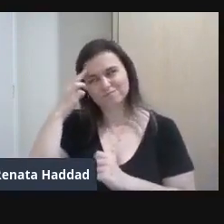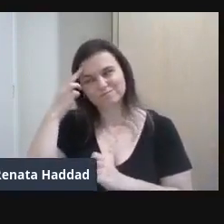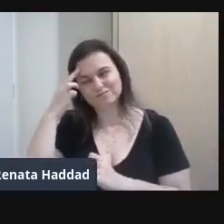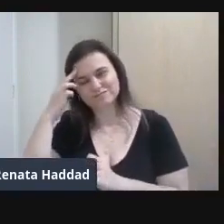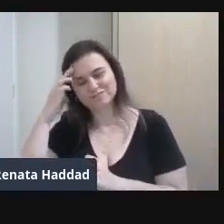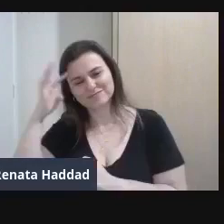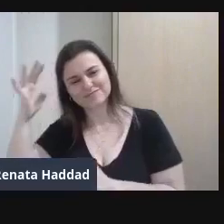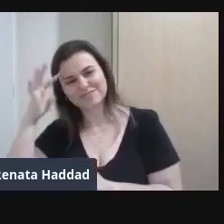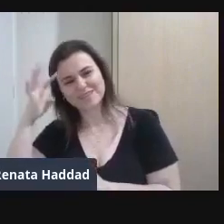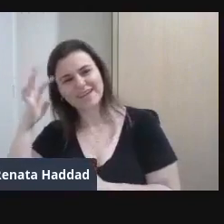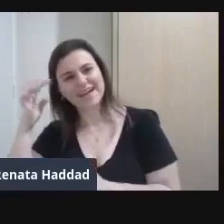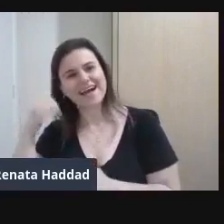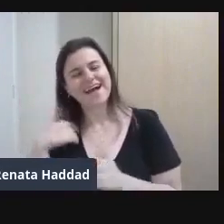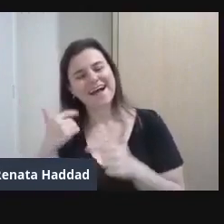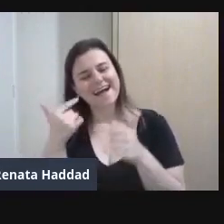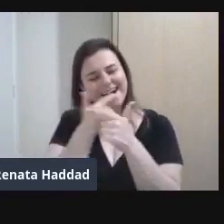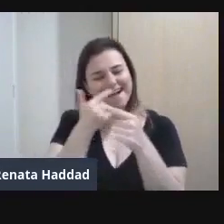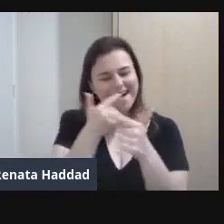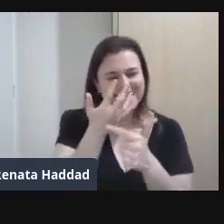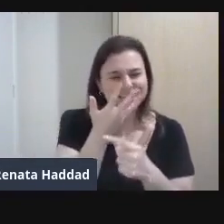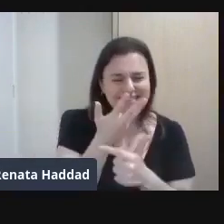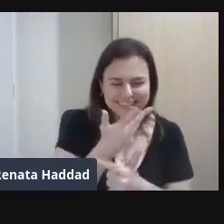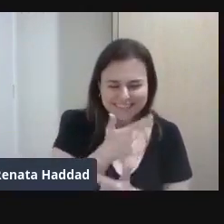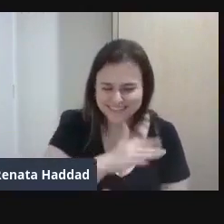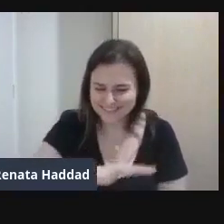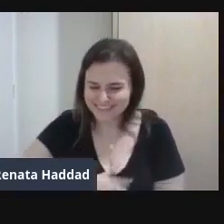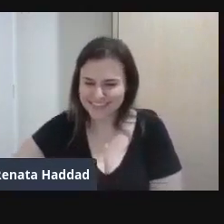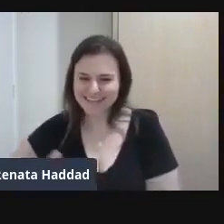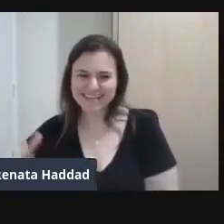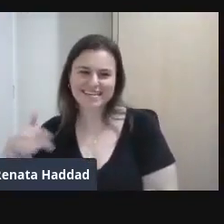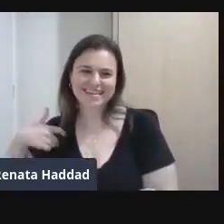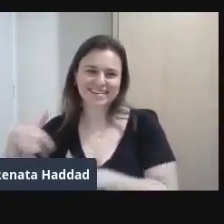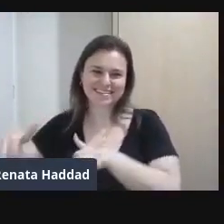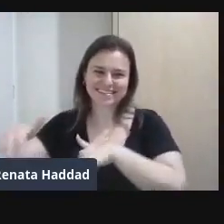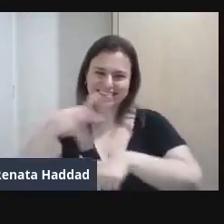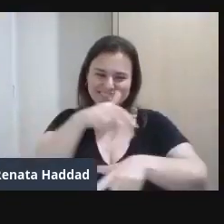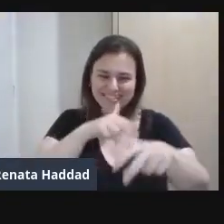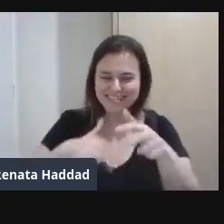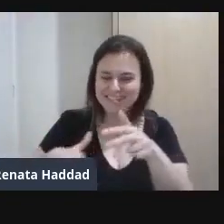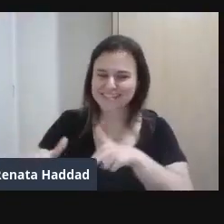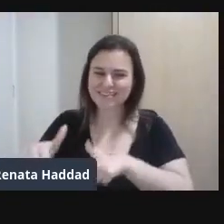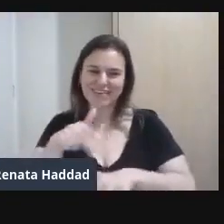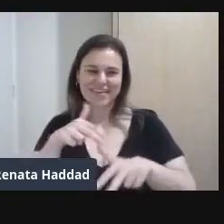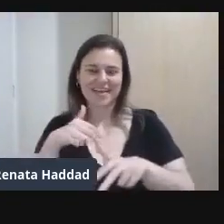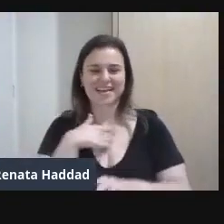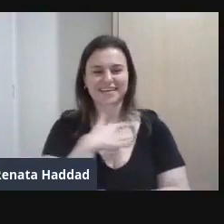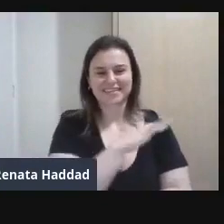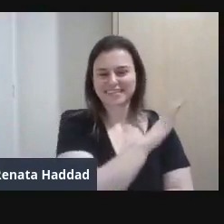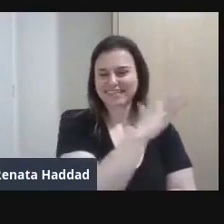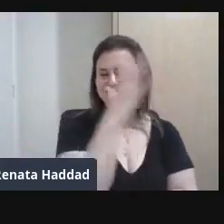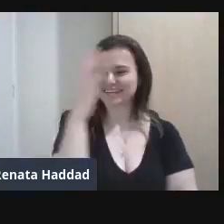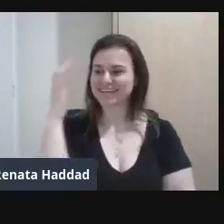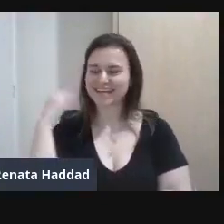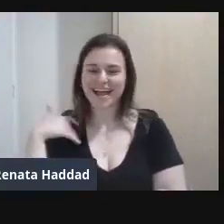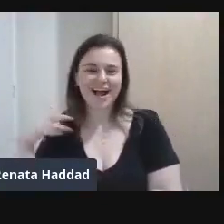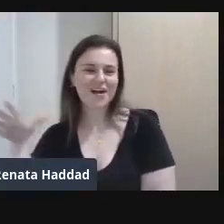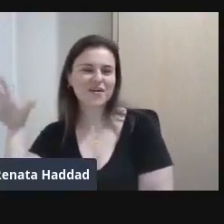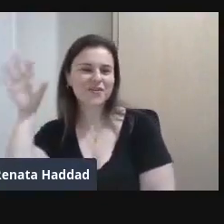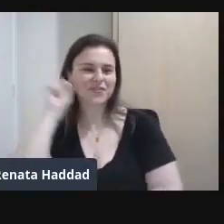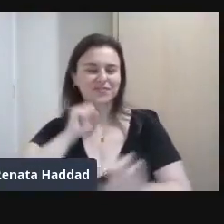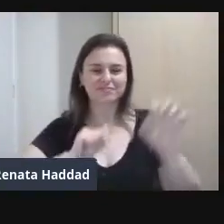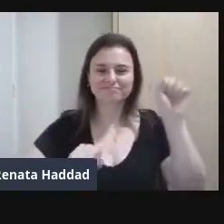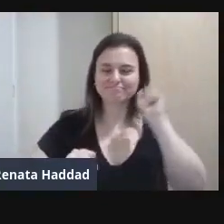riso das crianças Correndo pelo jardim Ela ouvindo as risadas Passeando pelos jardins De